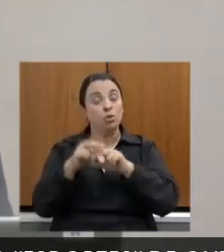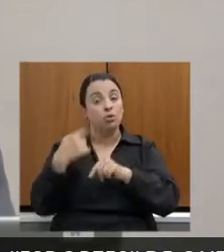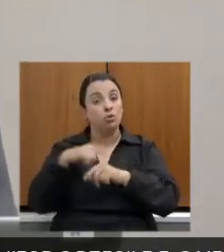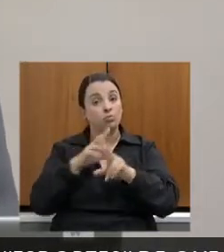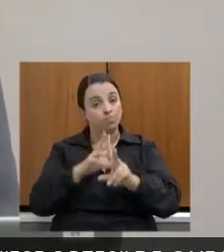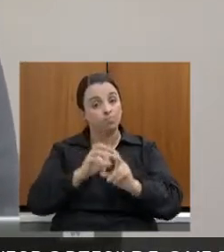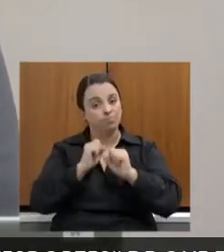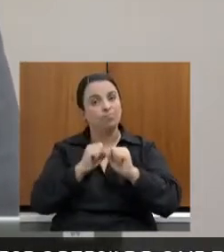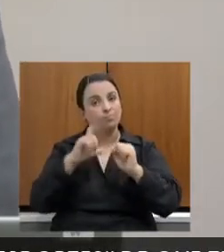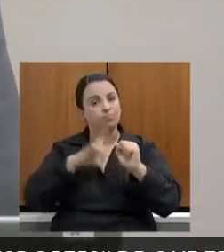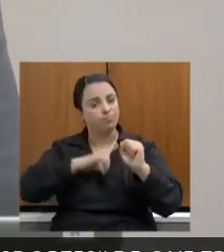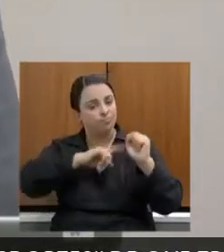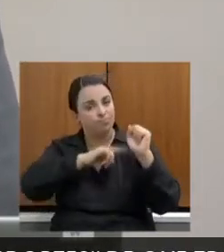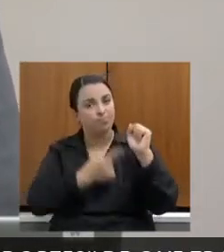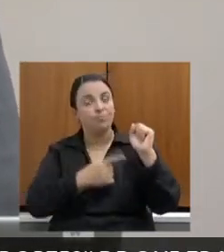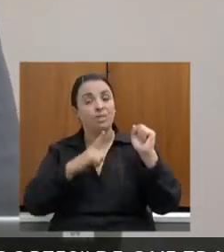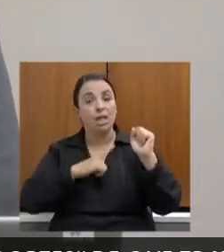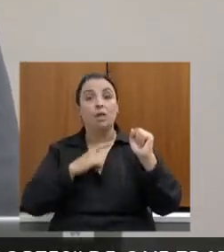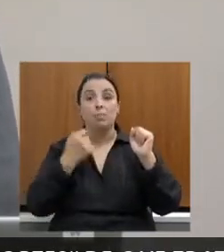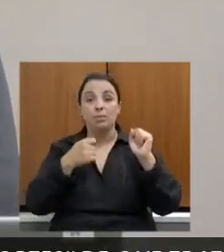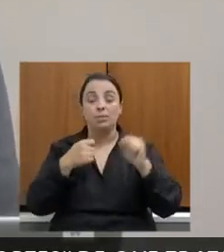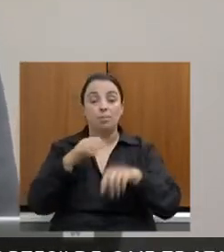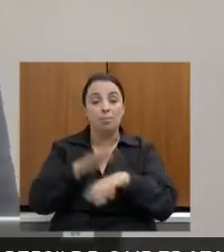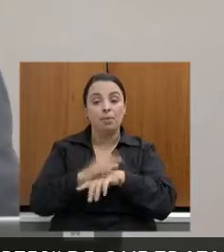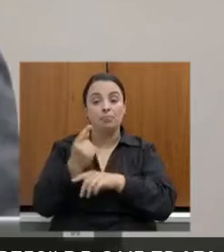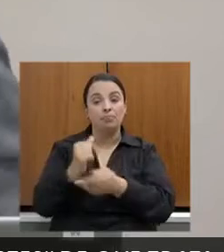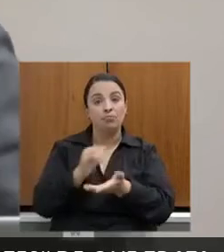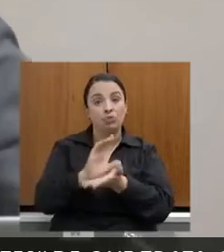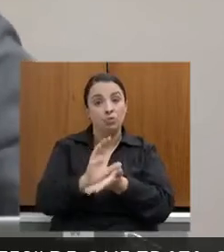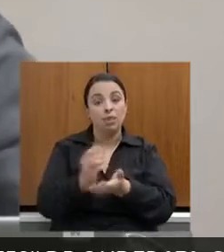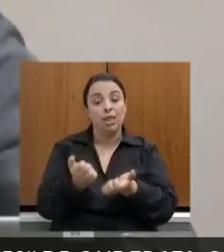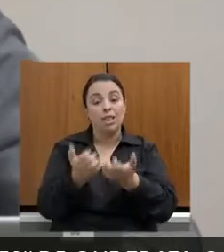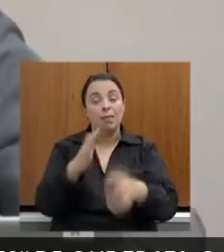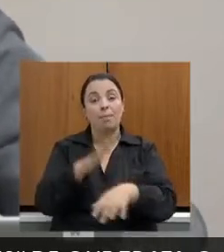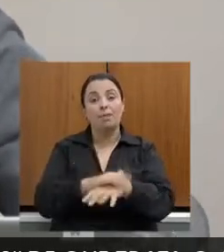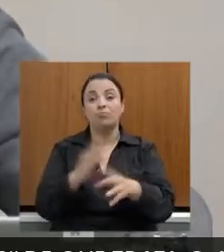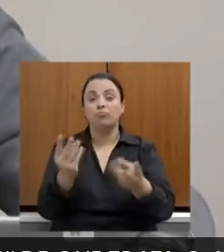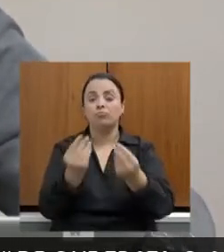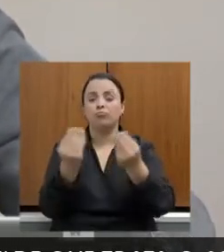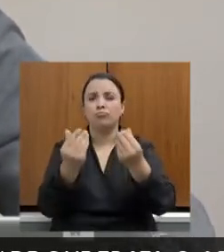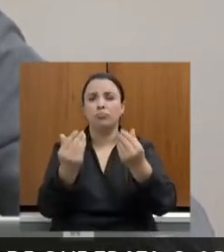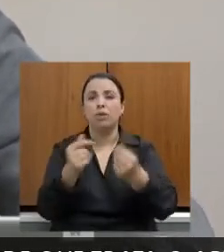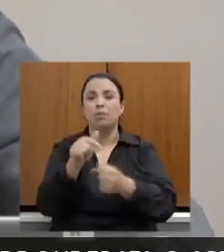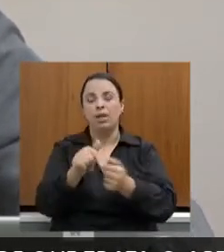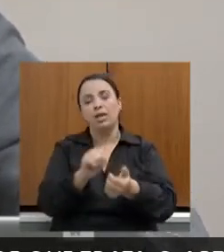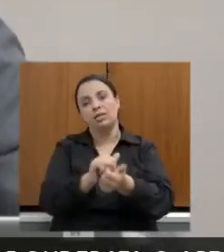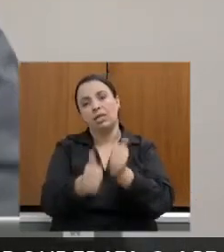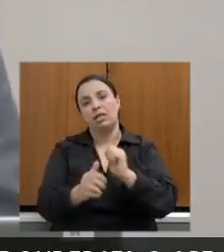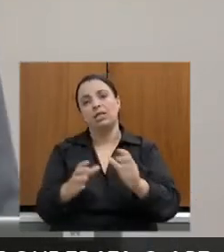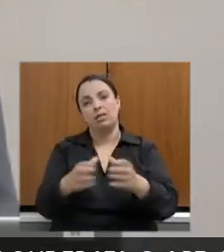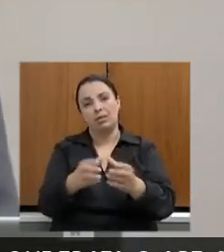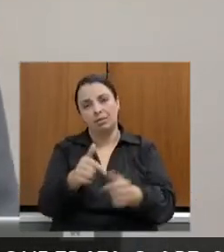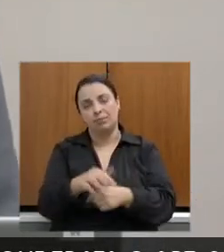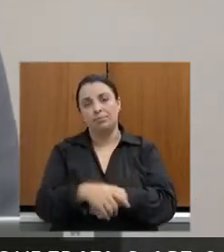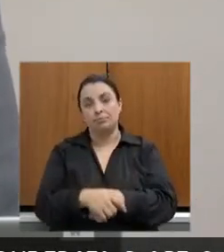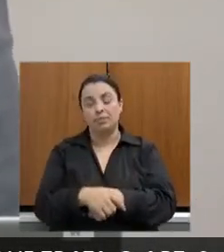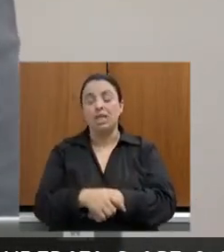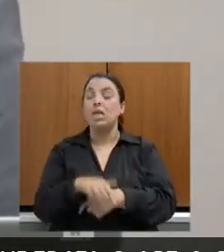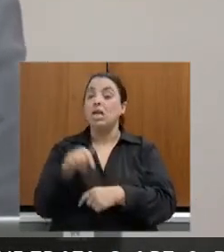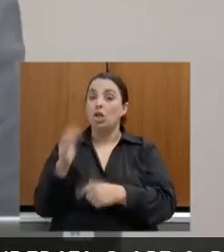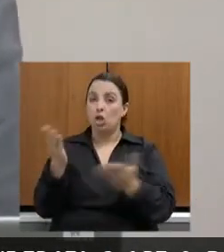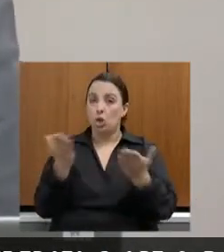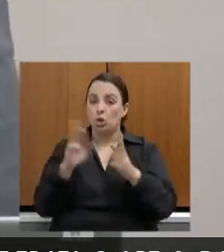investir e qualificar esses nossos atletas. E, no final do encaminhamento, eu pediria à assessoria nossa